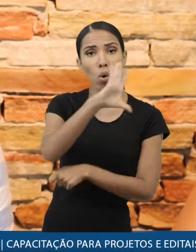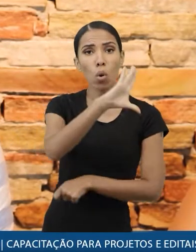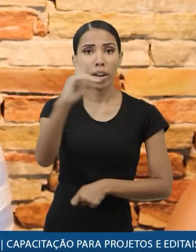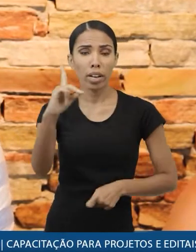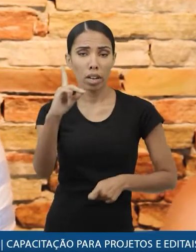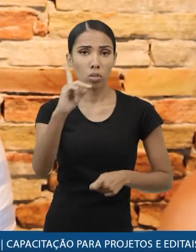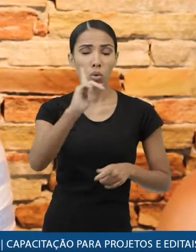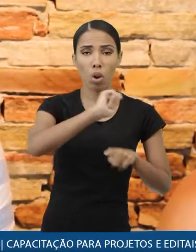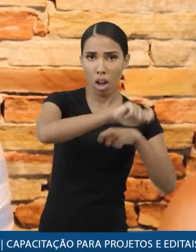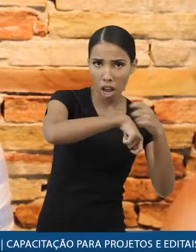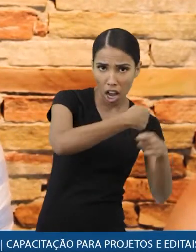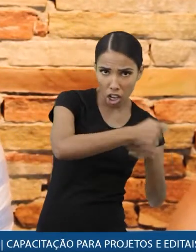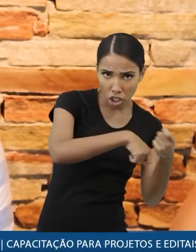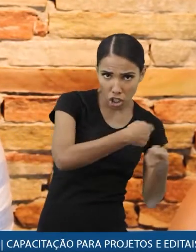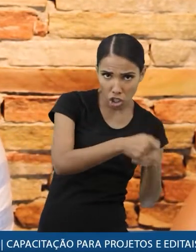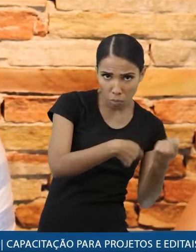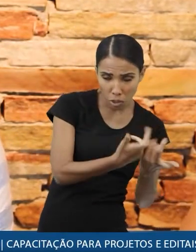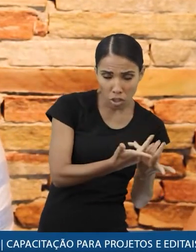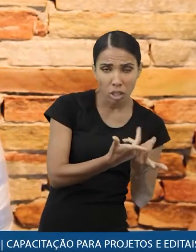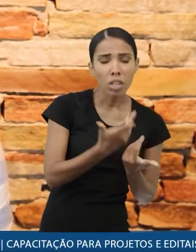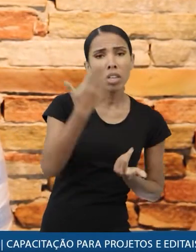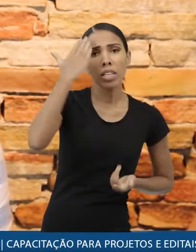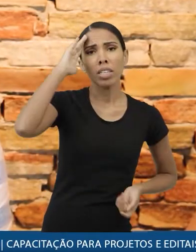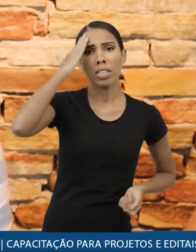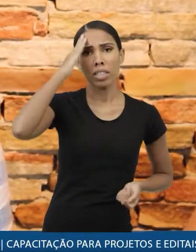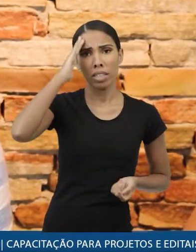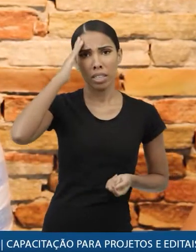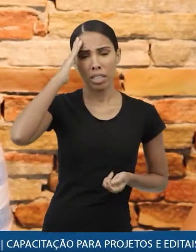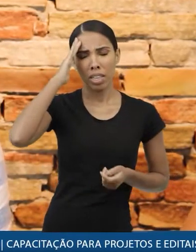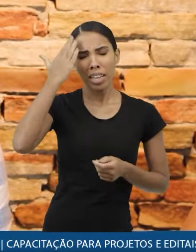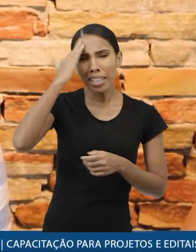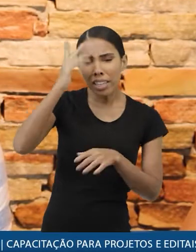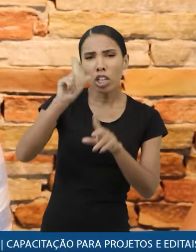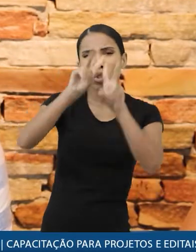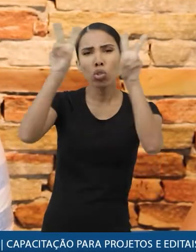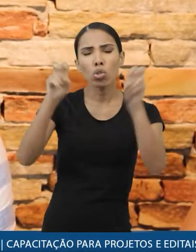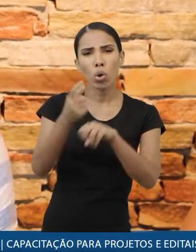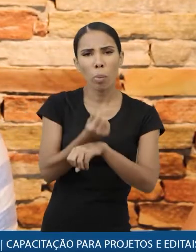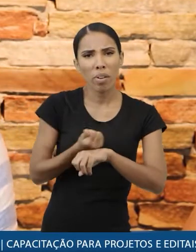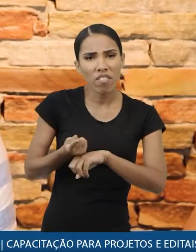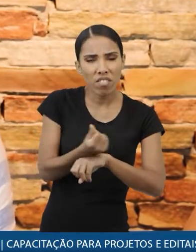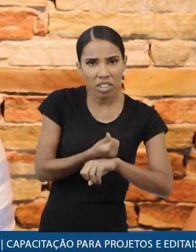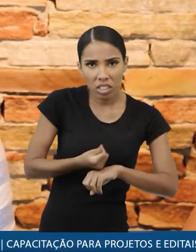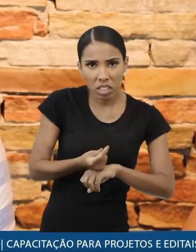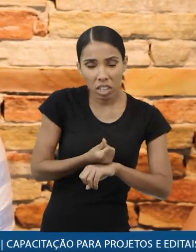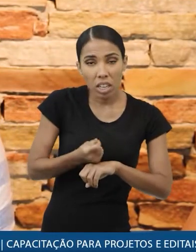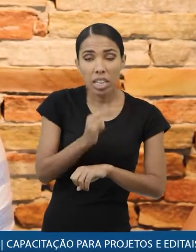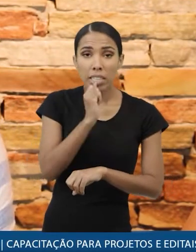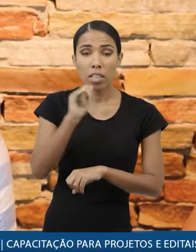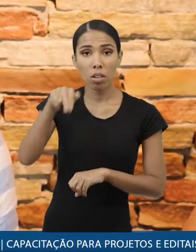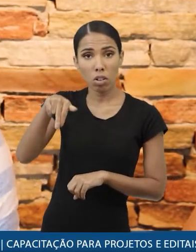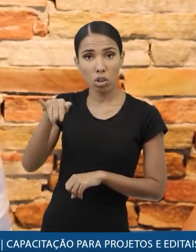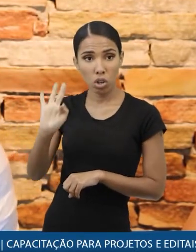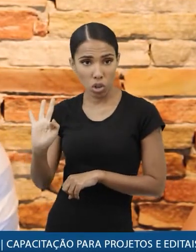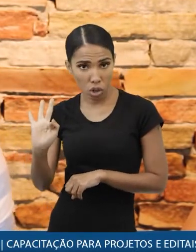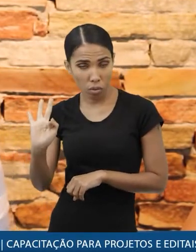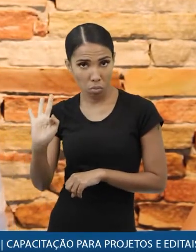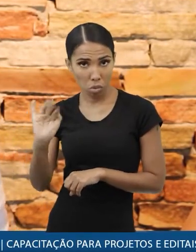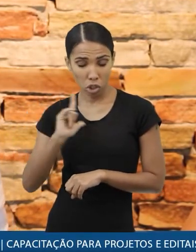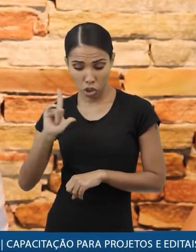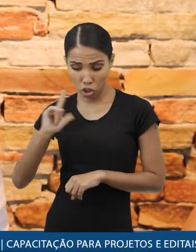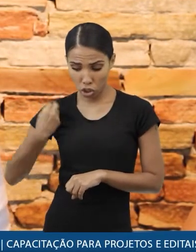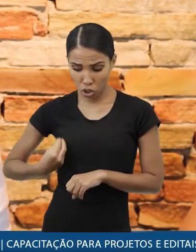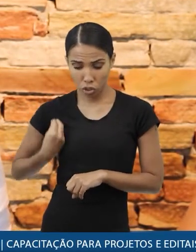administrativo que é aquela pessoa que tem um pouco mais de entendimento de finanças, né? Se, de repente, uma nota fiscal presta